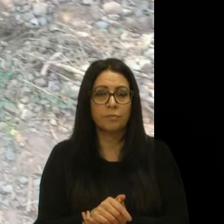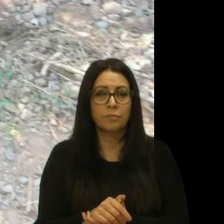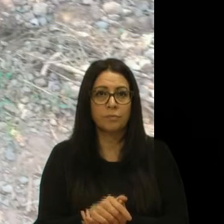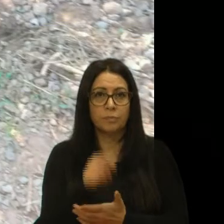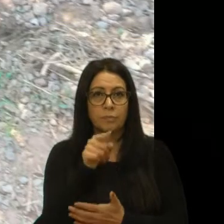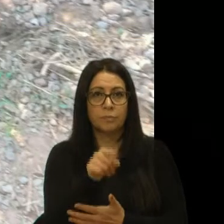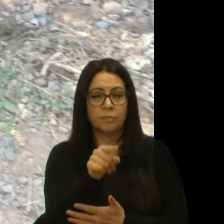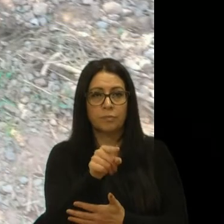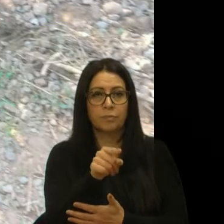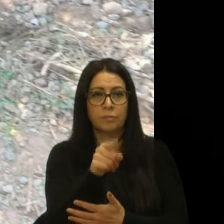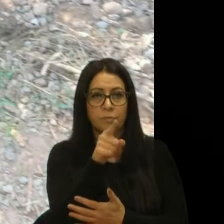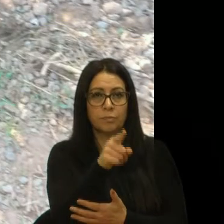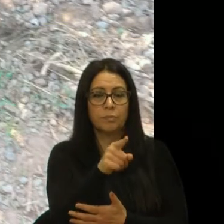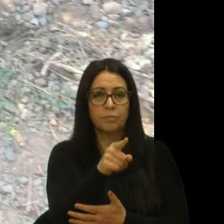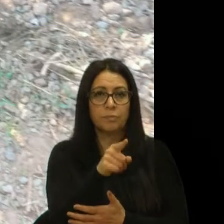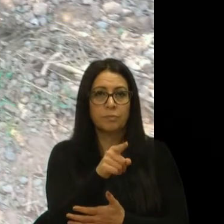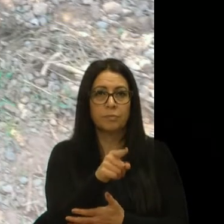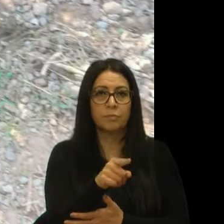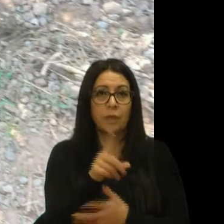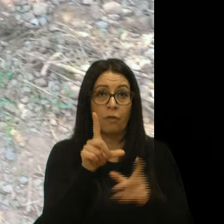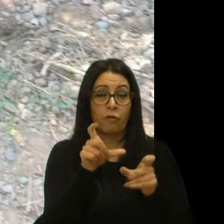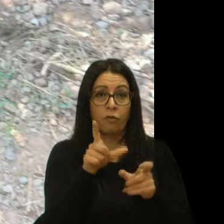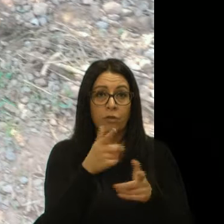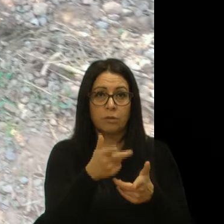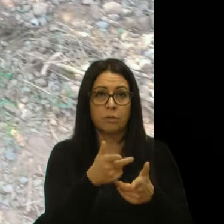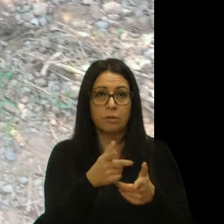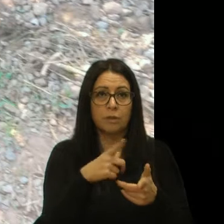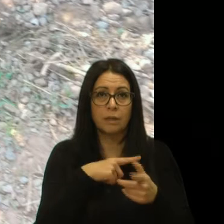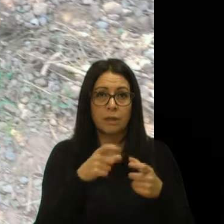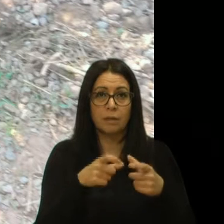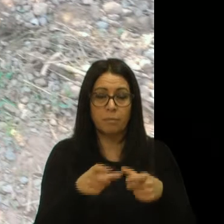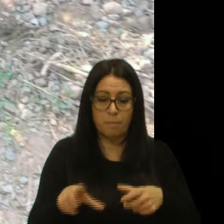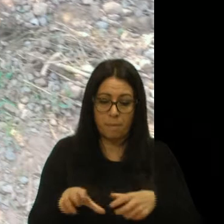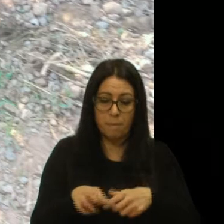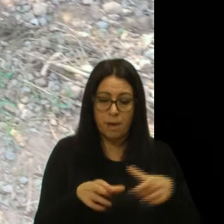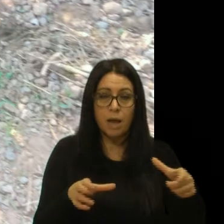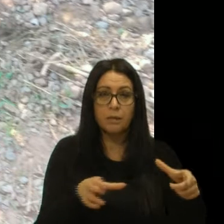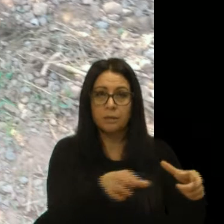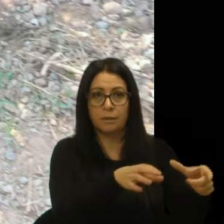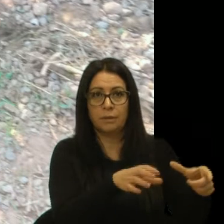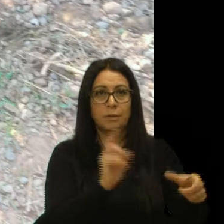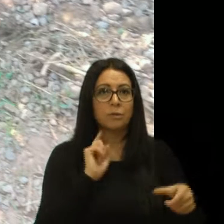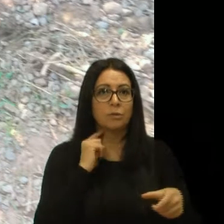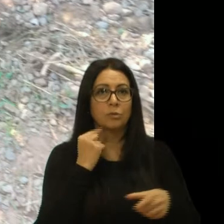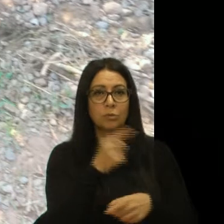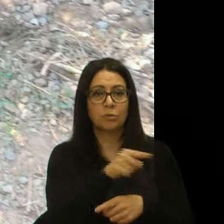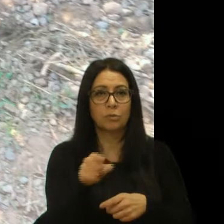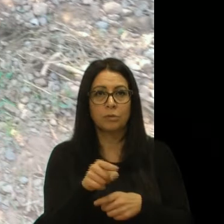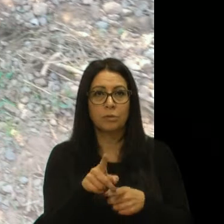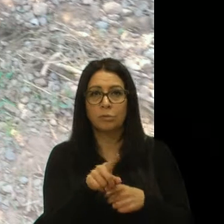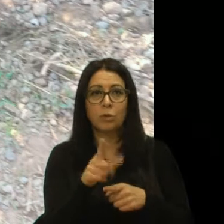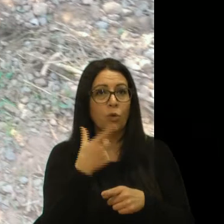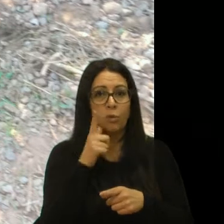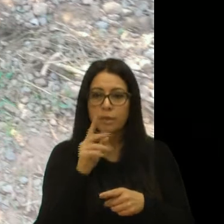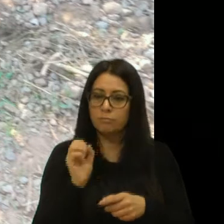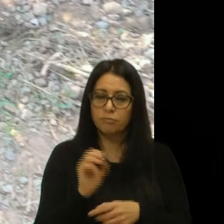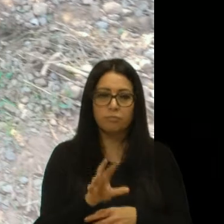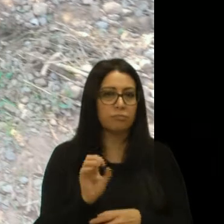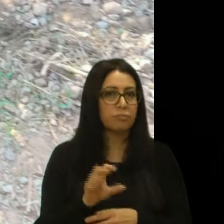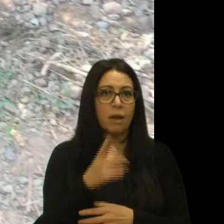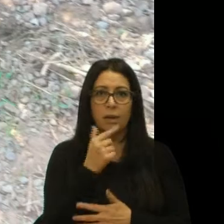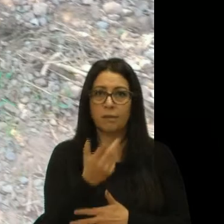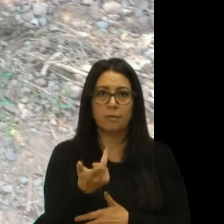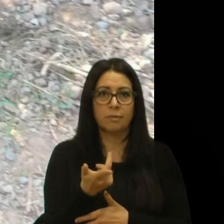essa aí, essa aí, essa da foto, que está aparecendo, aí, nós temos que aumentar, os bueiros, porque, esse bueiro, que não está dando conta, e a,